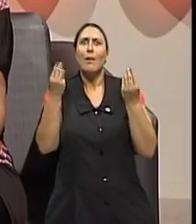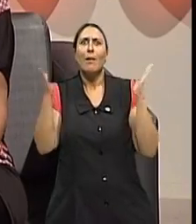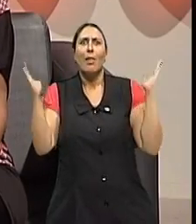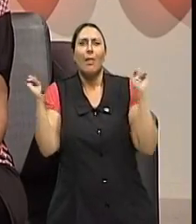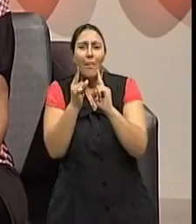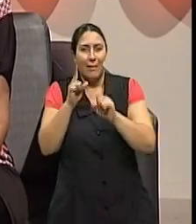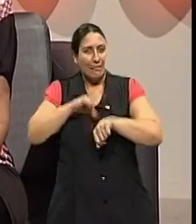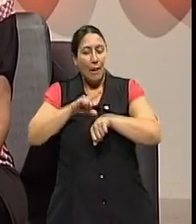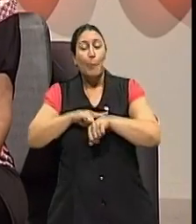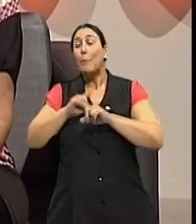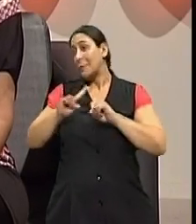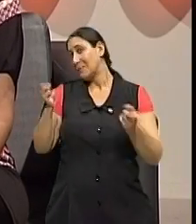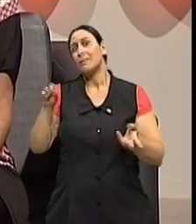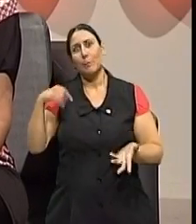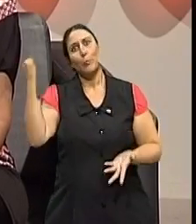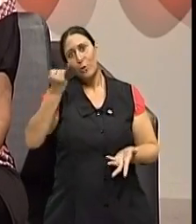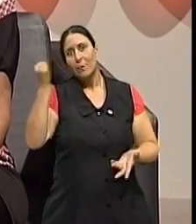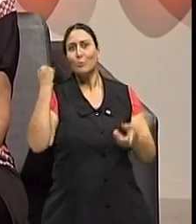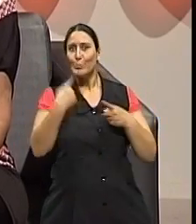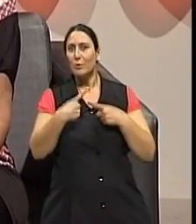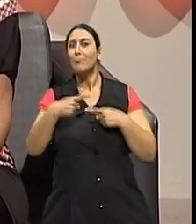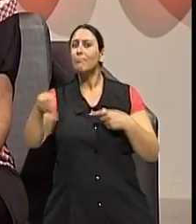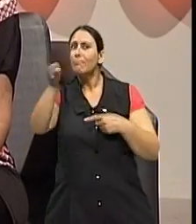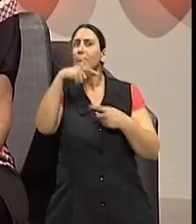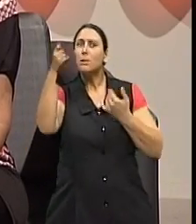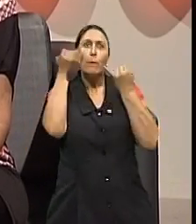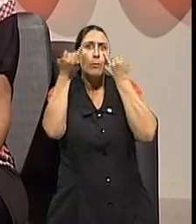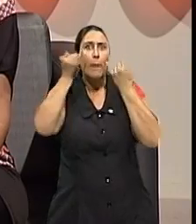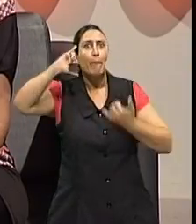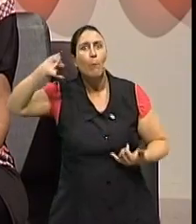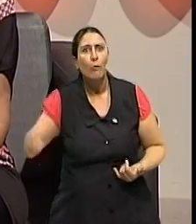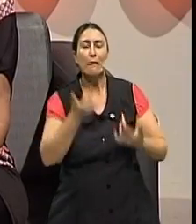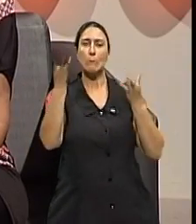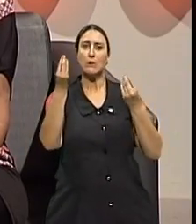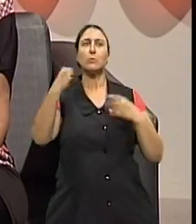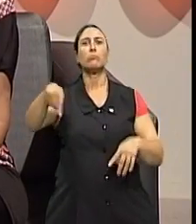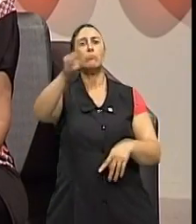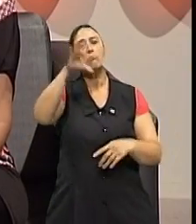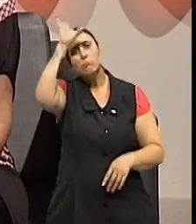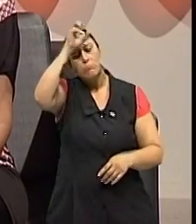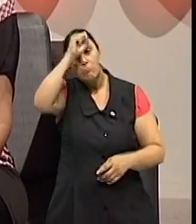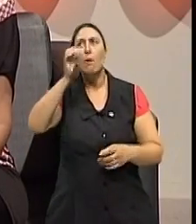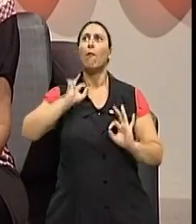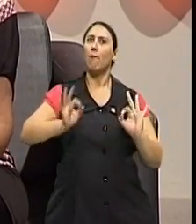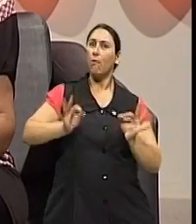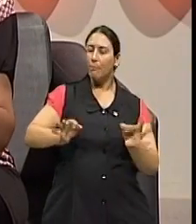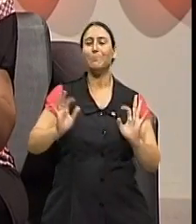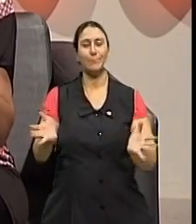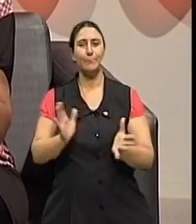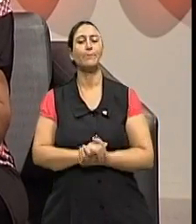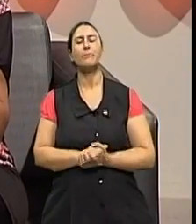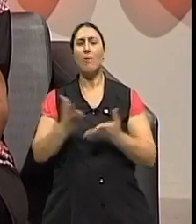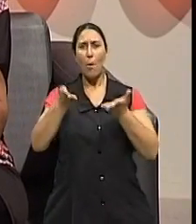Mas a gente sabe que é assim mesmo que a gente vai conseguir que vocês estejam aproveitando em casa o que a gente está conversando aqui. Mas vamos focar um pouquinho